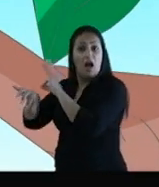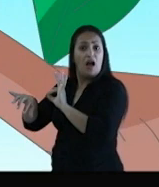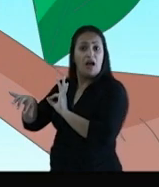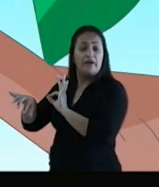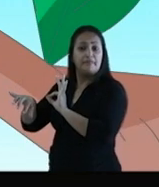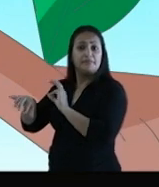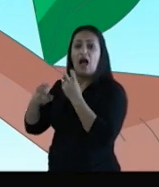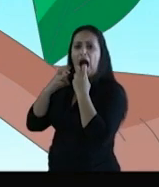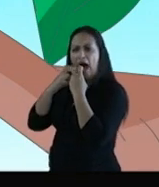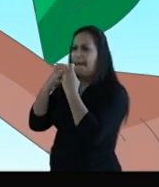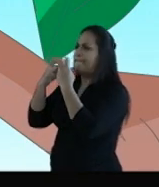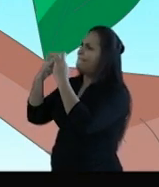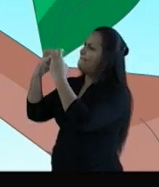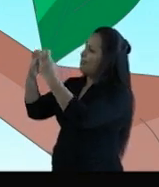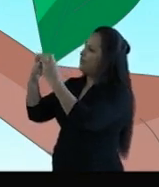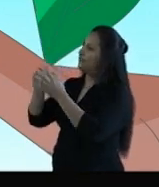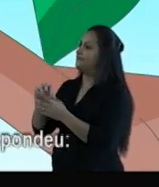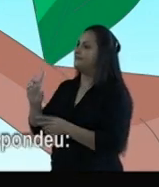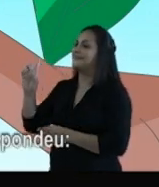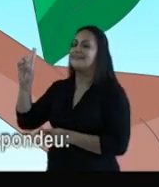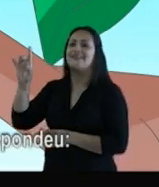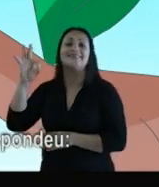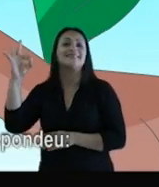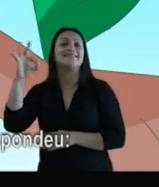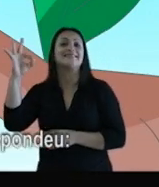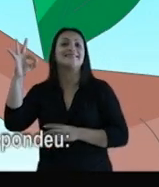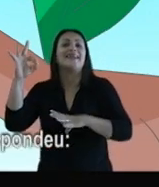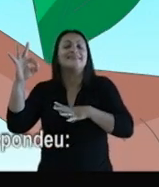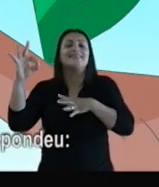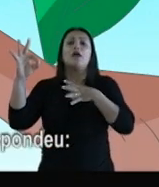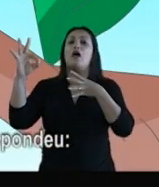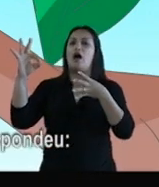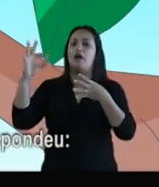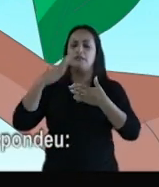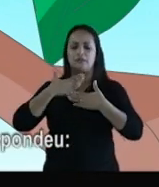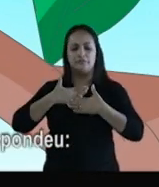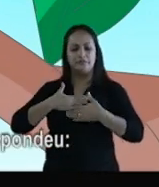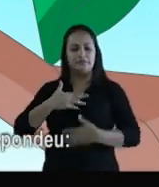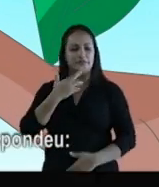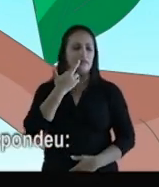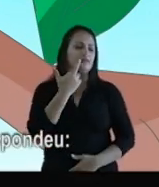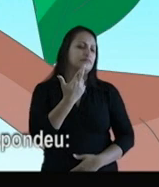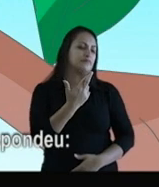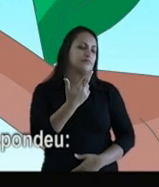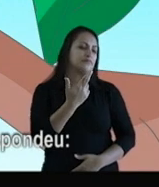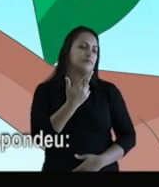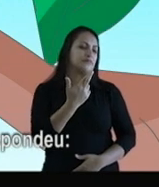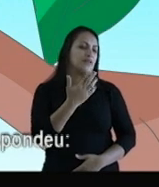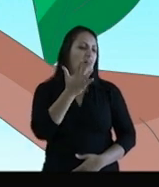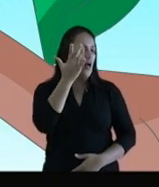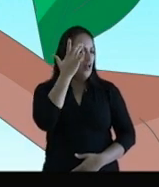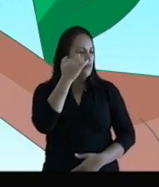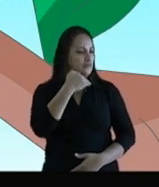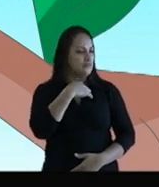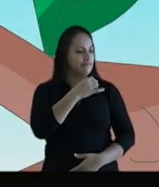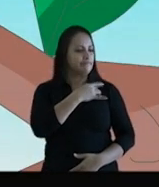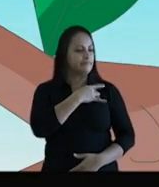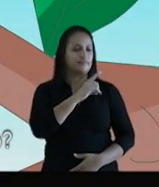Gritou a mosquita. Mas a abelha, corajosa, tranquila, respondeu.